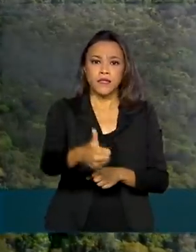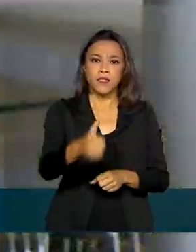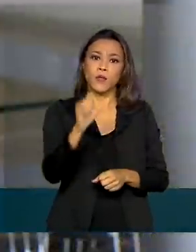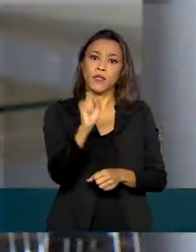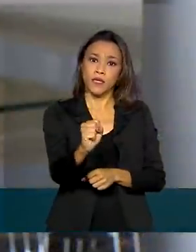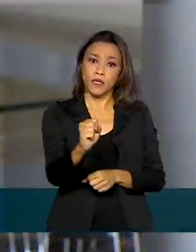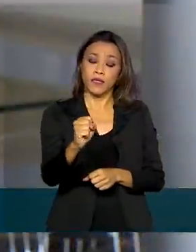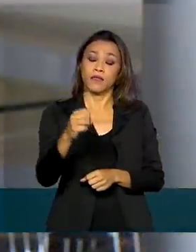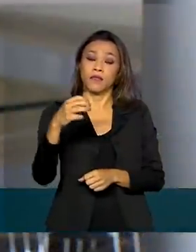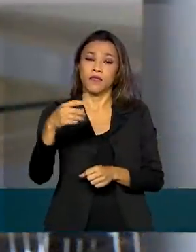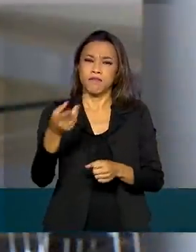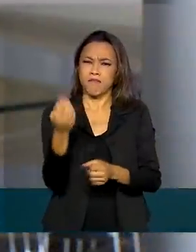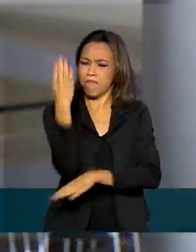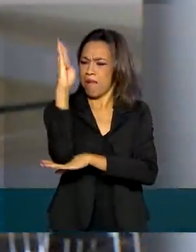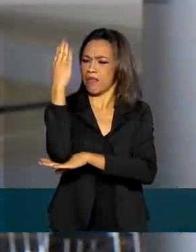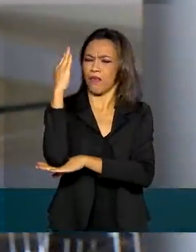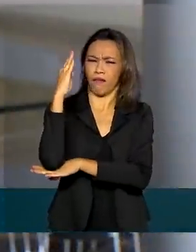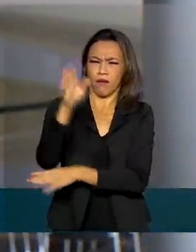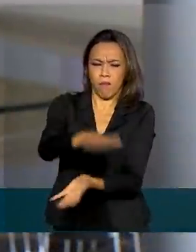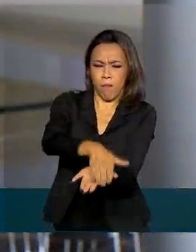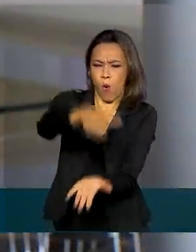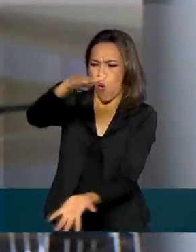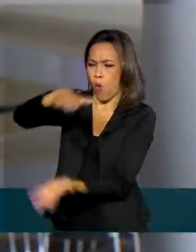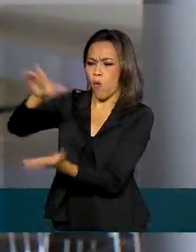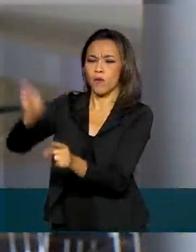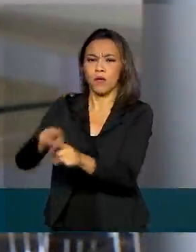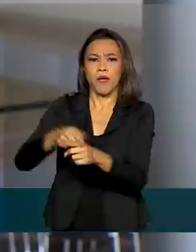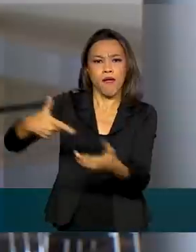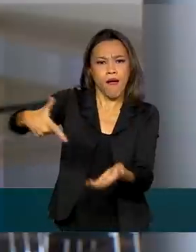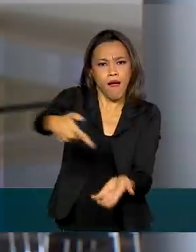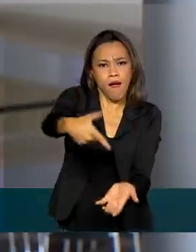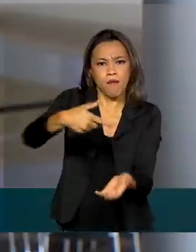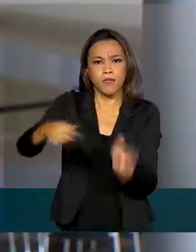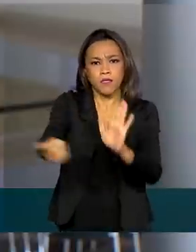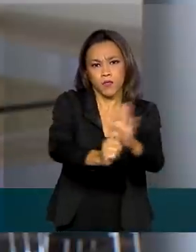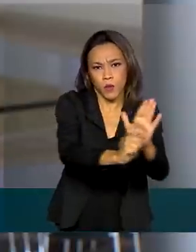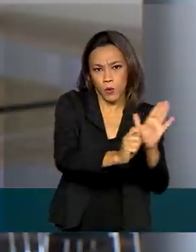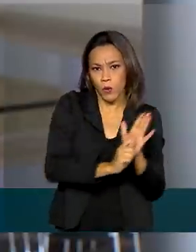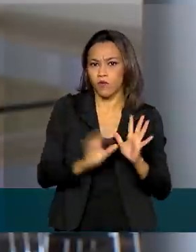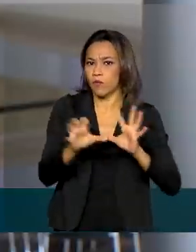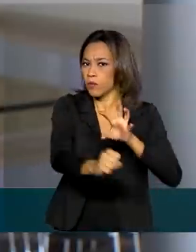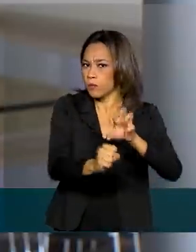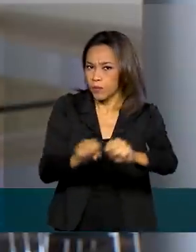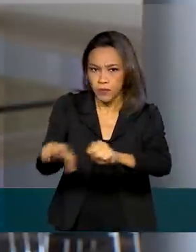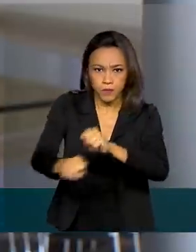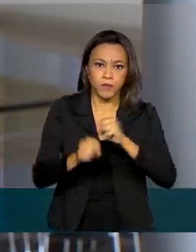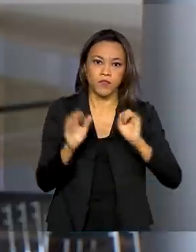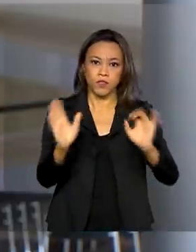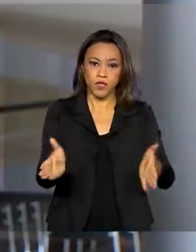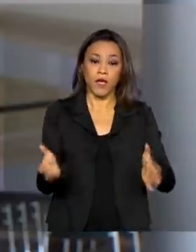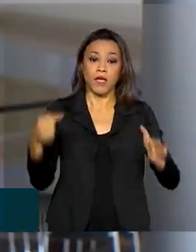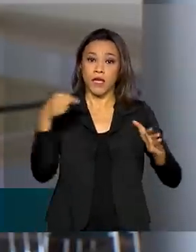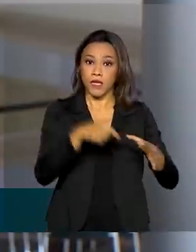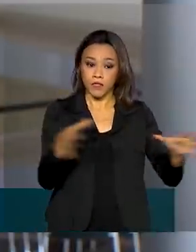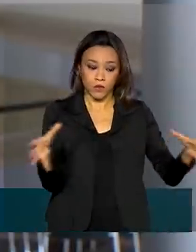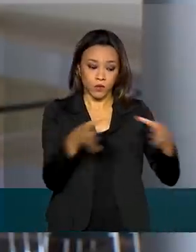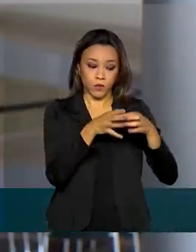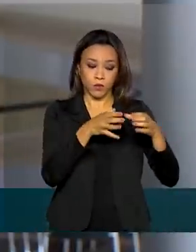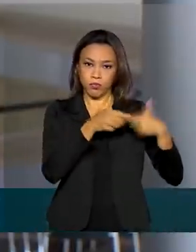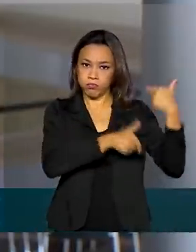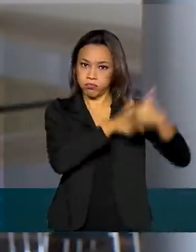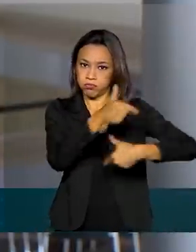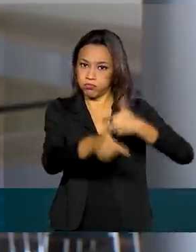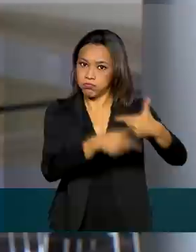de madeira ilegal, além de armas, munições e drogas. A Operação Brasil, Verde Brasil 2, foi